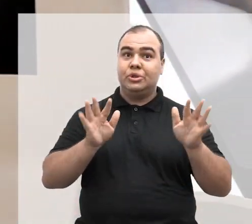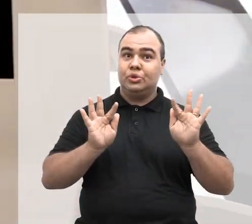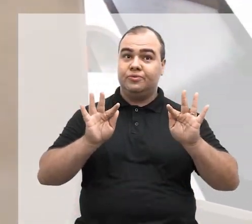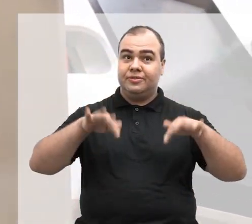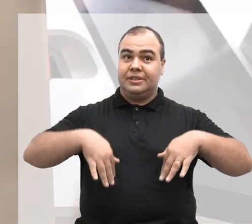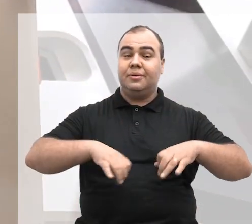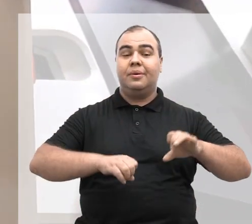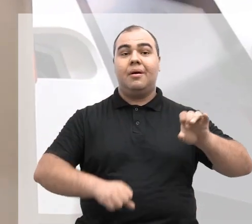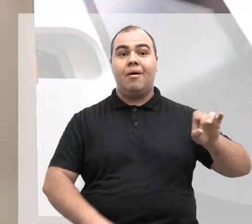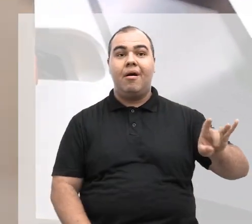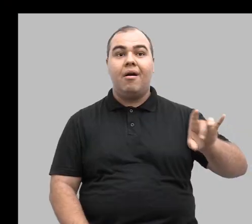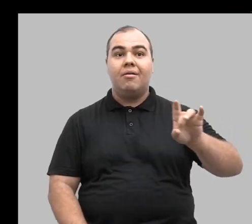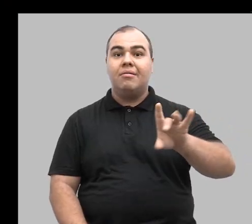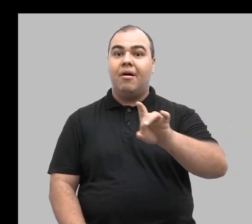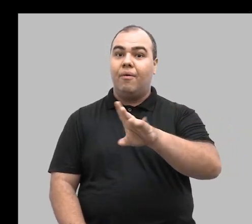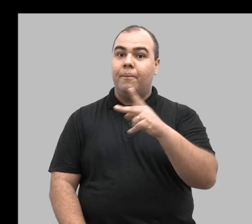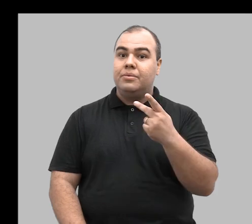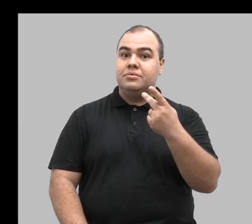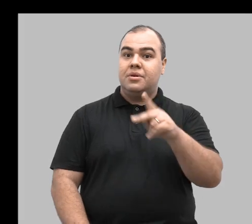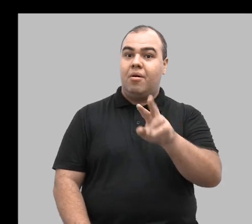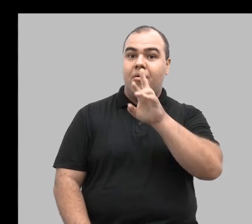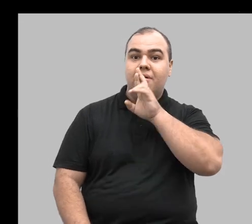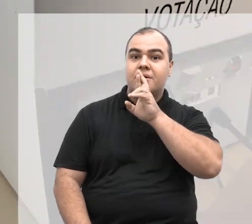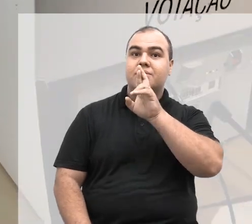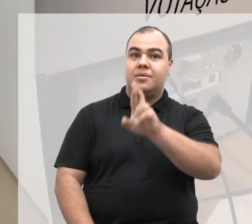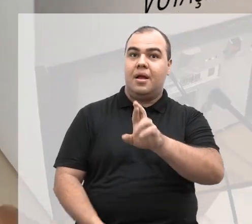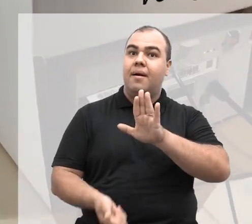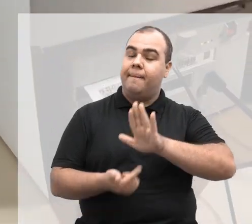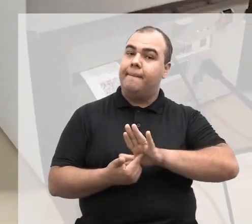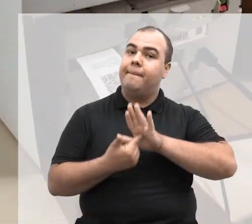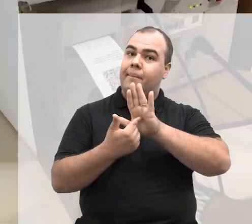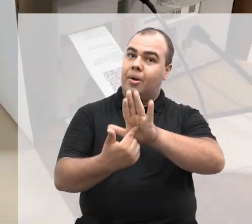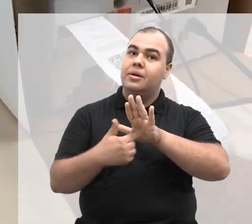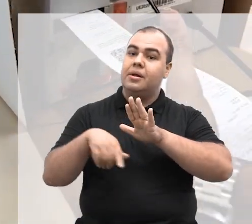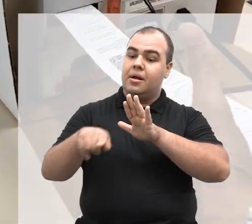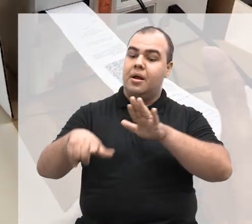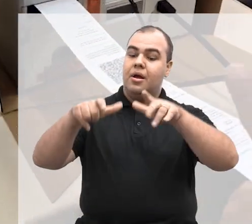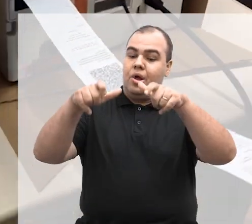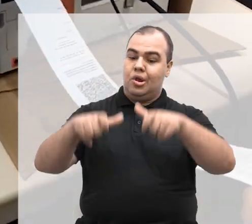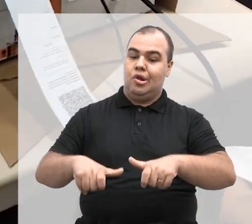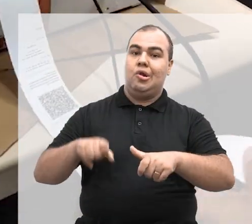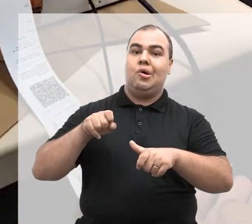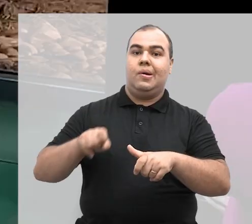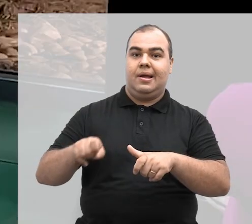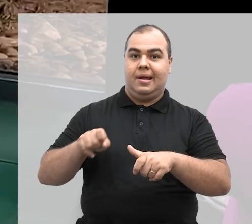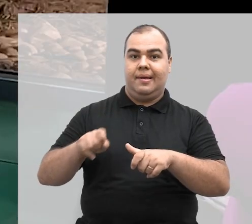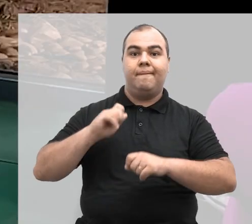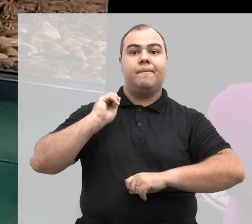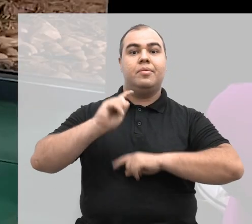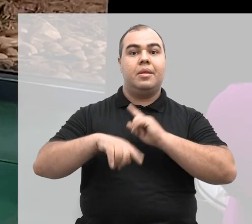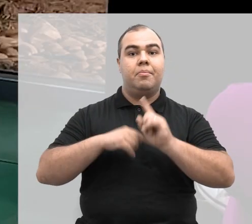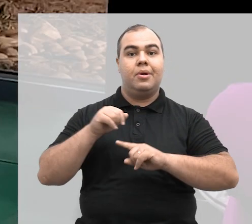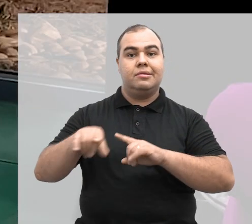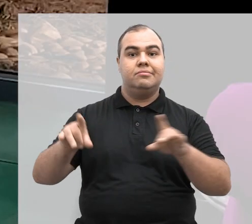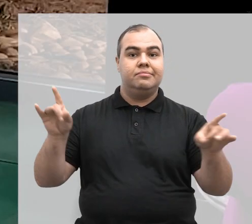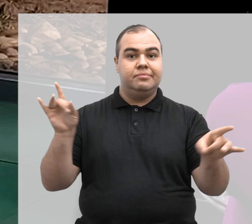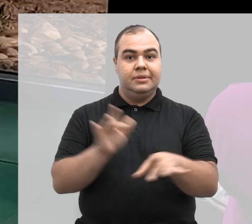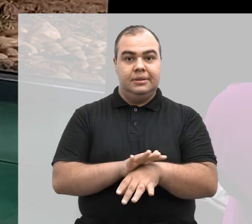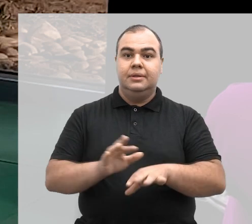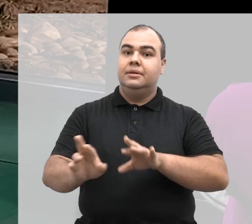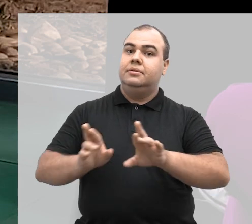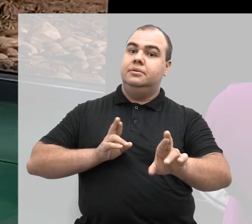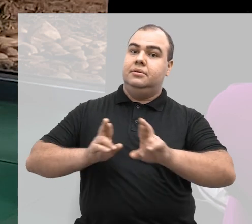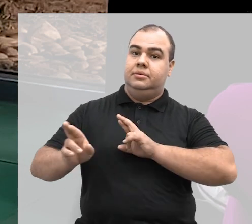eleições, cada uma dá o seu resultado, o resultado da votação naquela sessão eleitoral, e depois esses